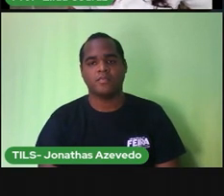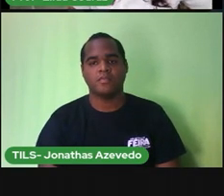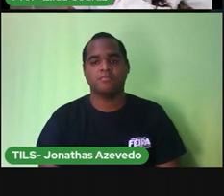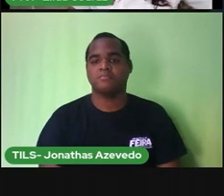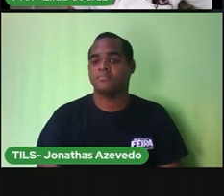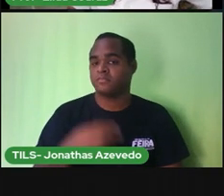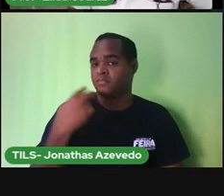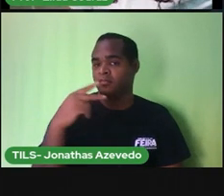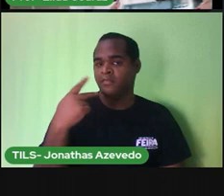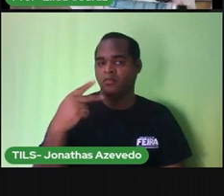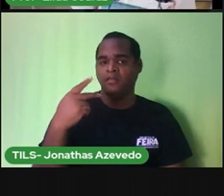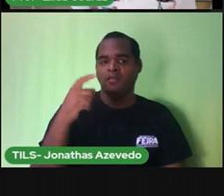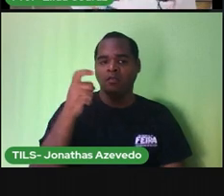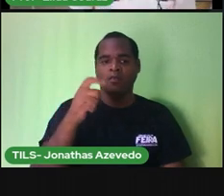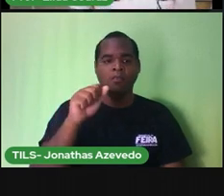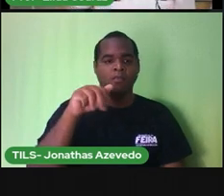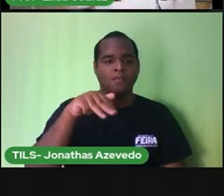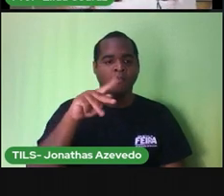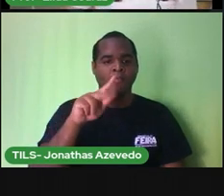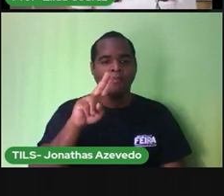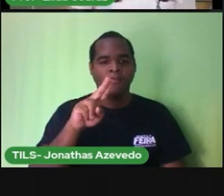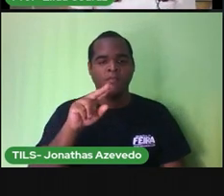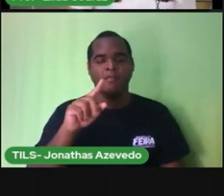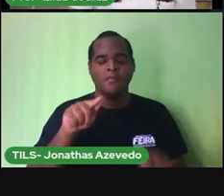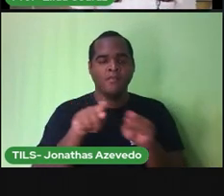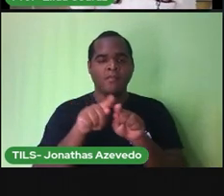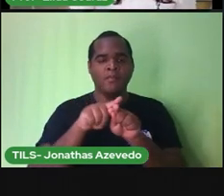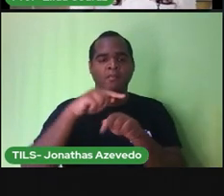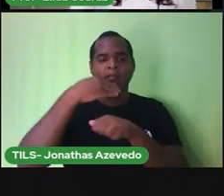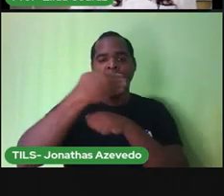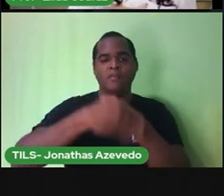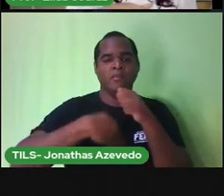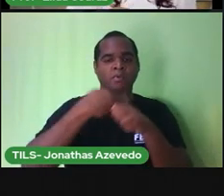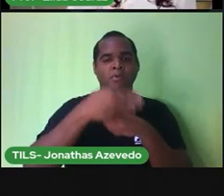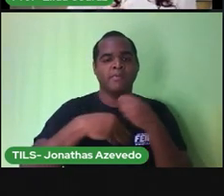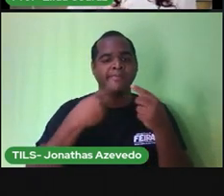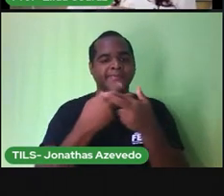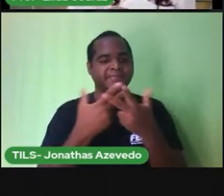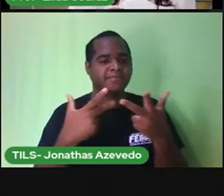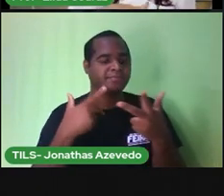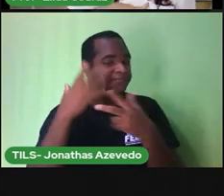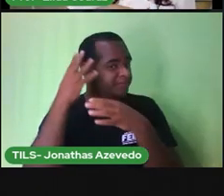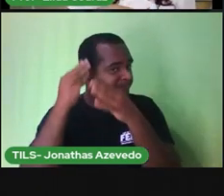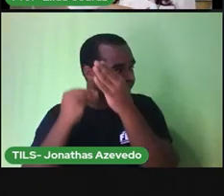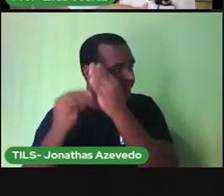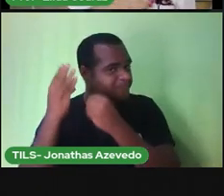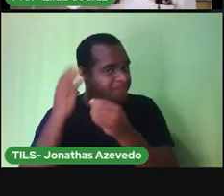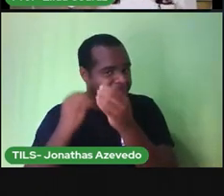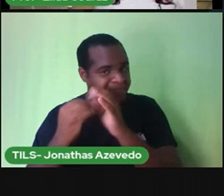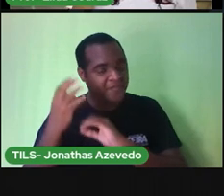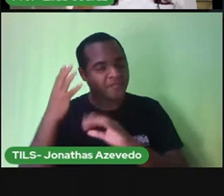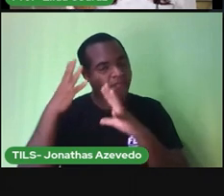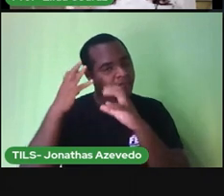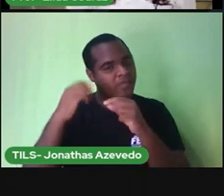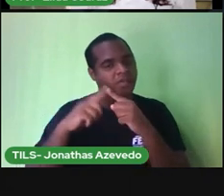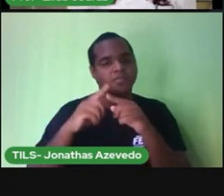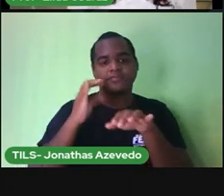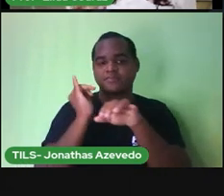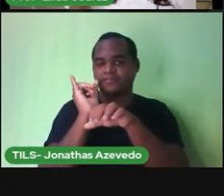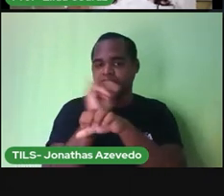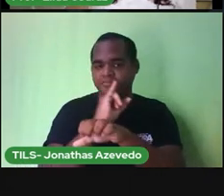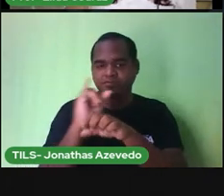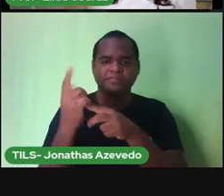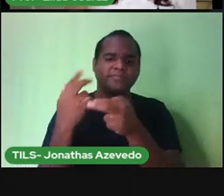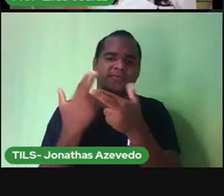condicionador e os rótulos deles certo? Nos rótulos tem as informações a medida a